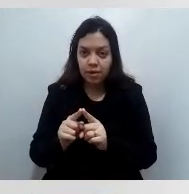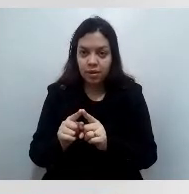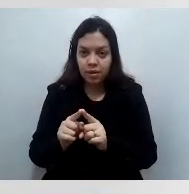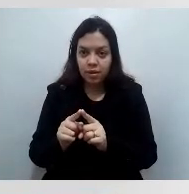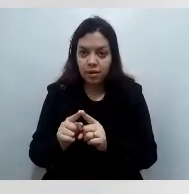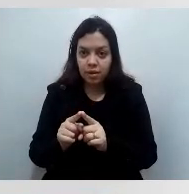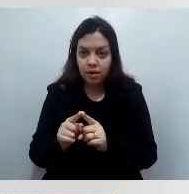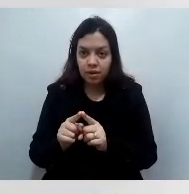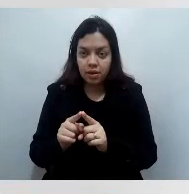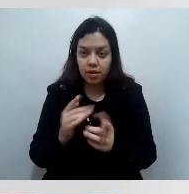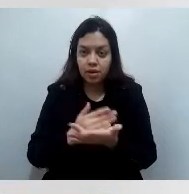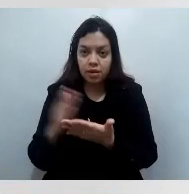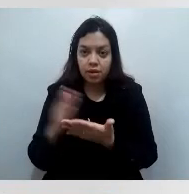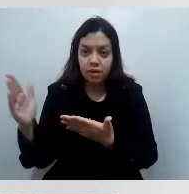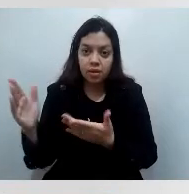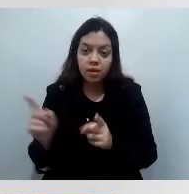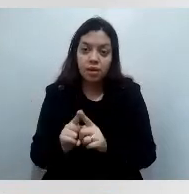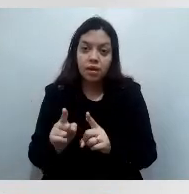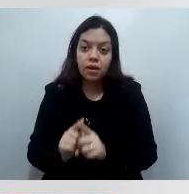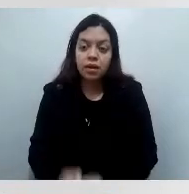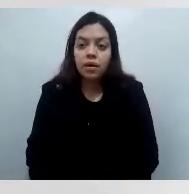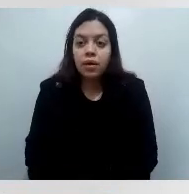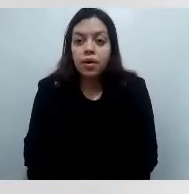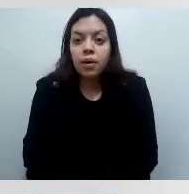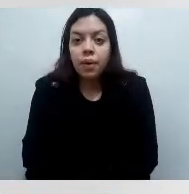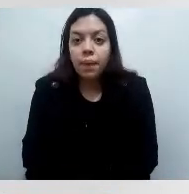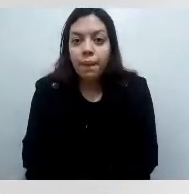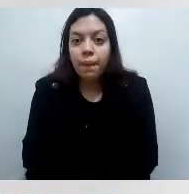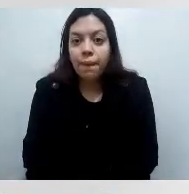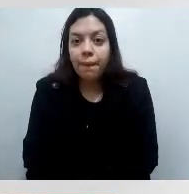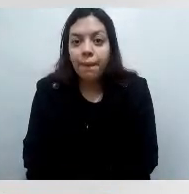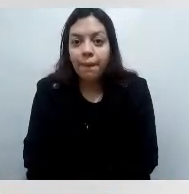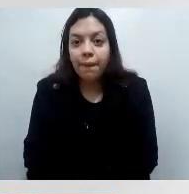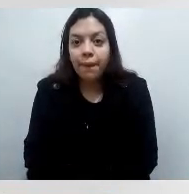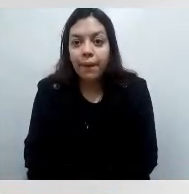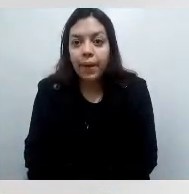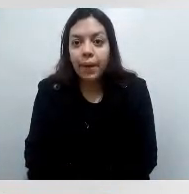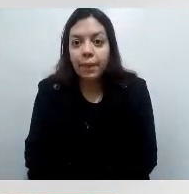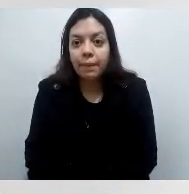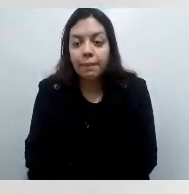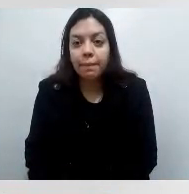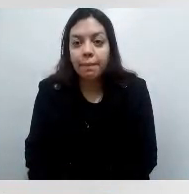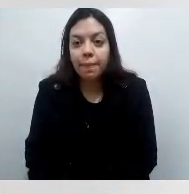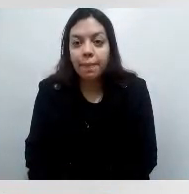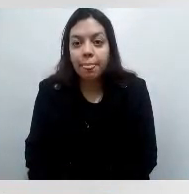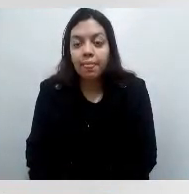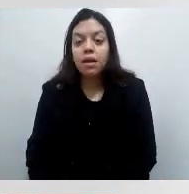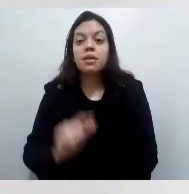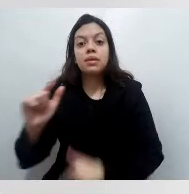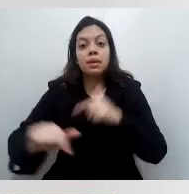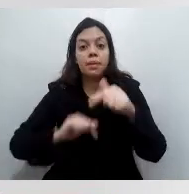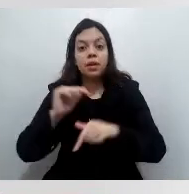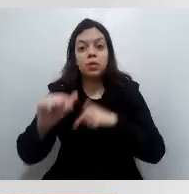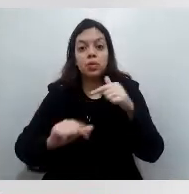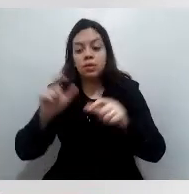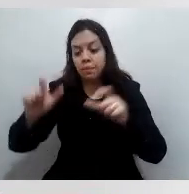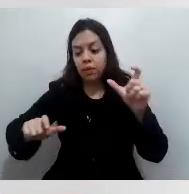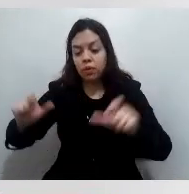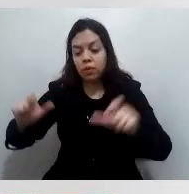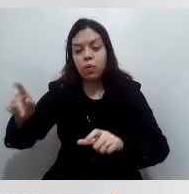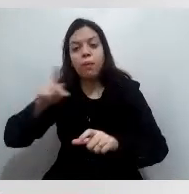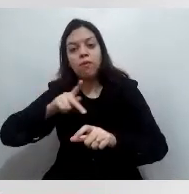iniciamos a importância dessa resposta para a sociedade, dos trabalhadores da educação, não é? já estamos aí